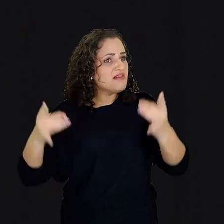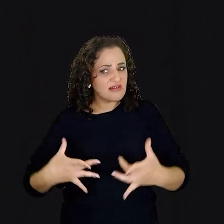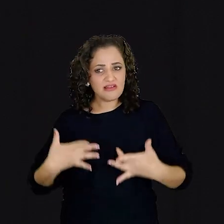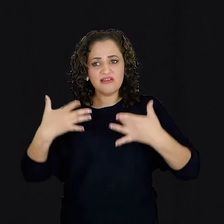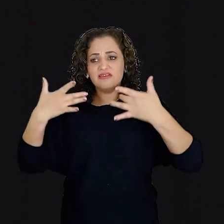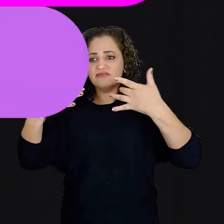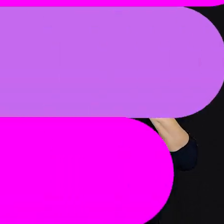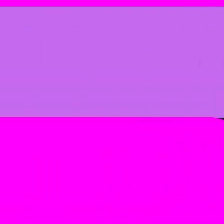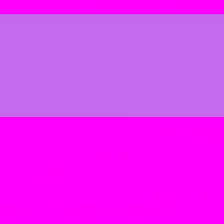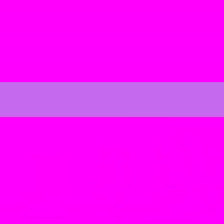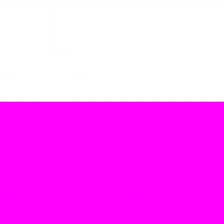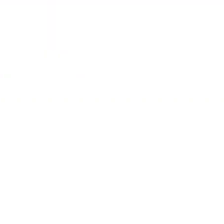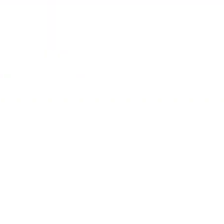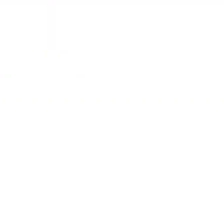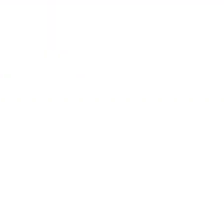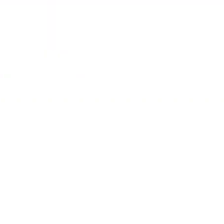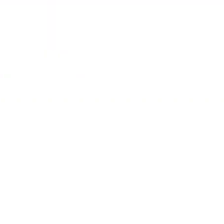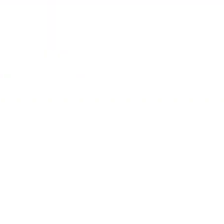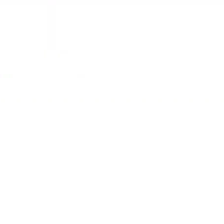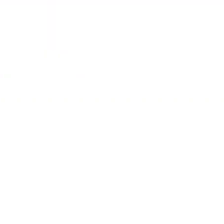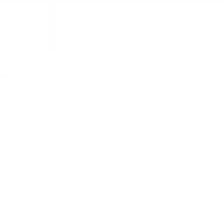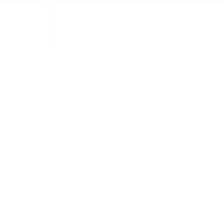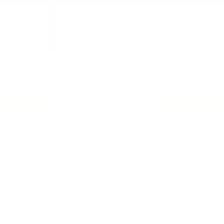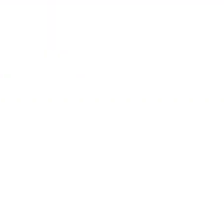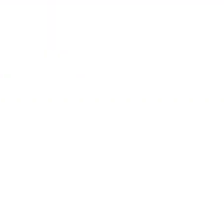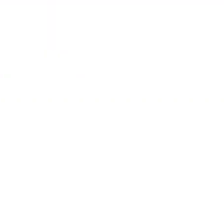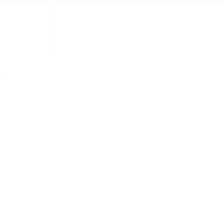me abandonou assim